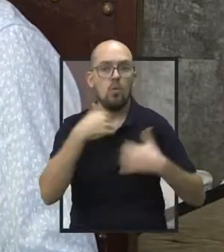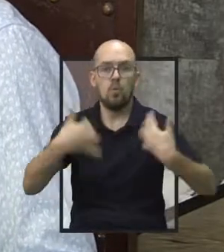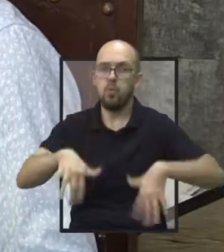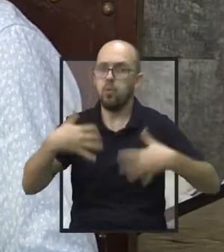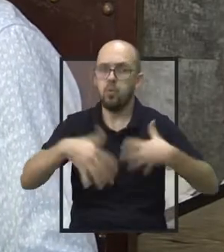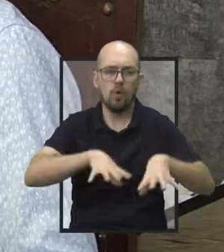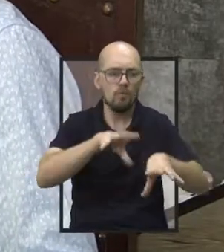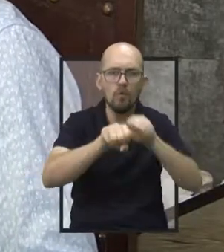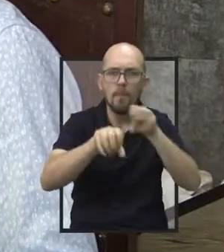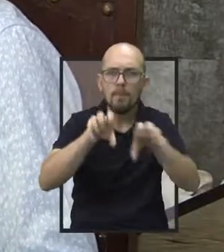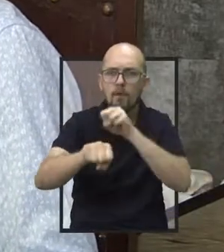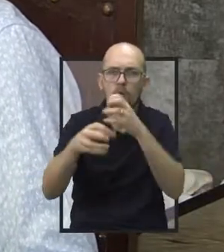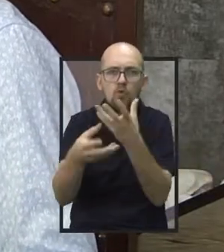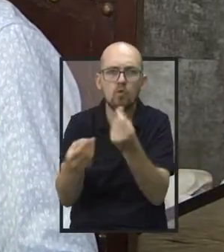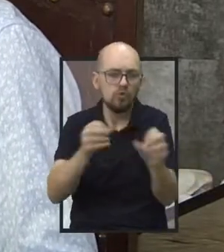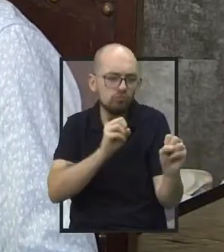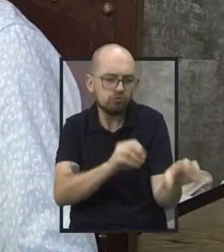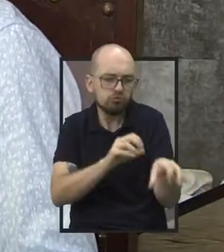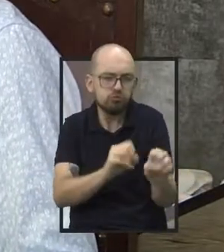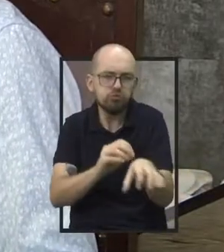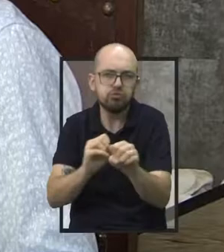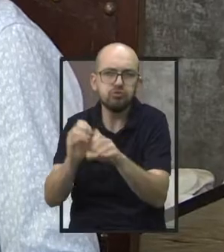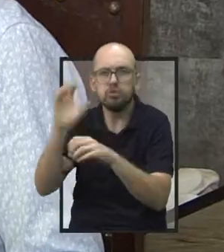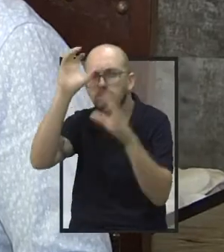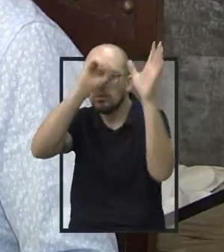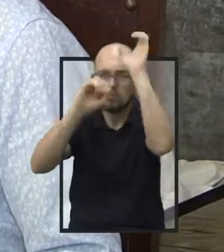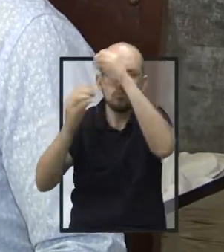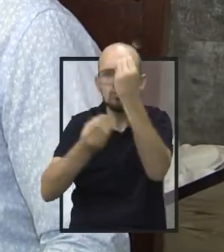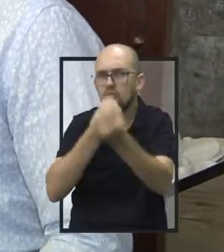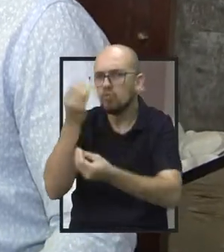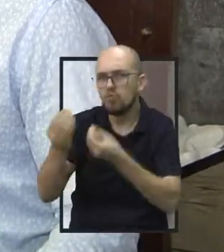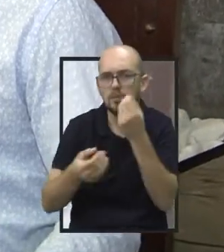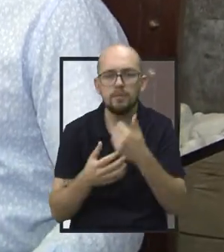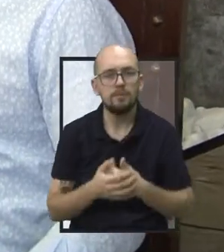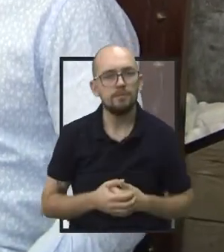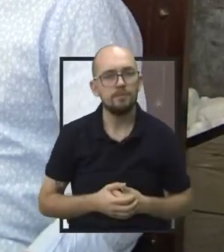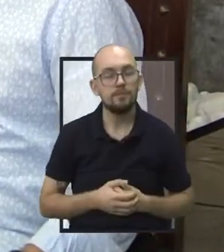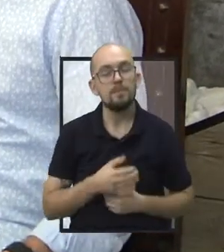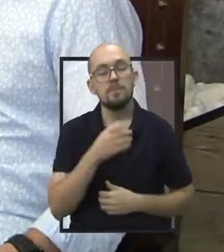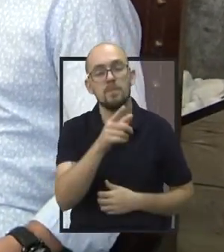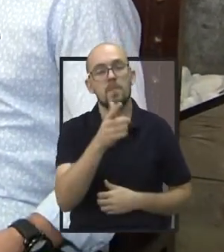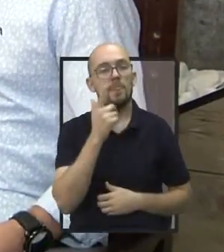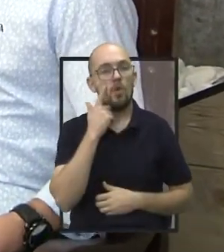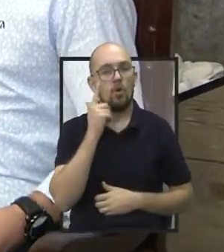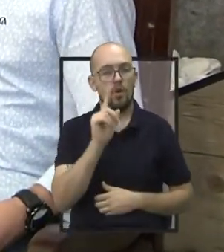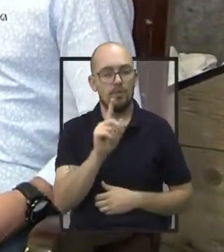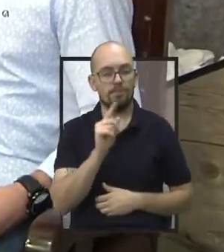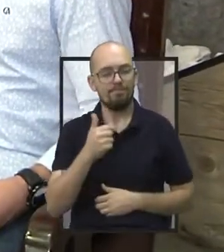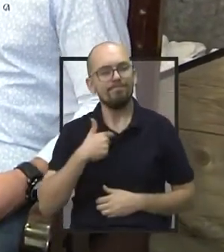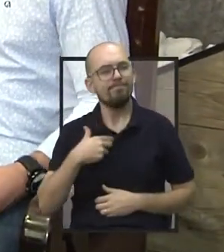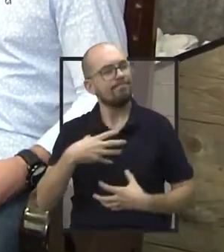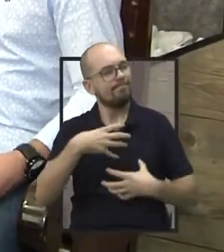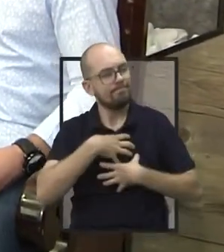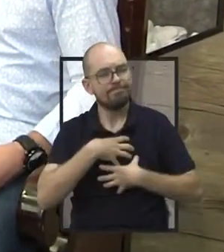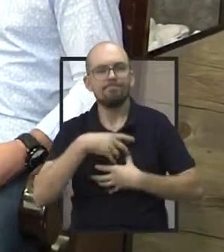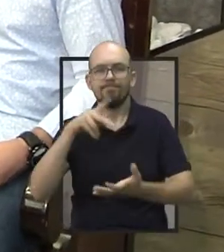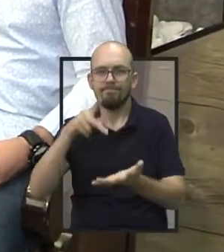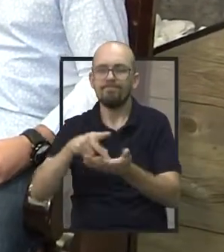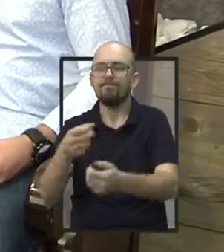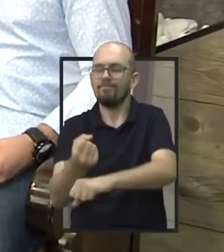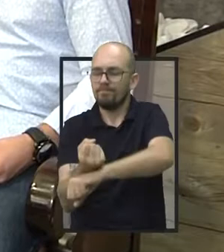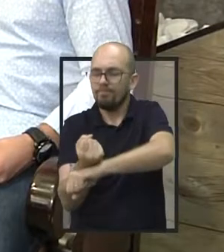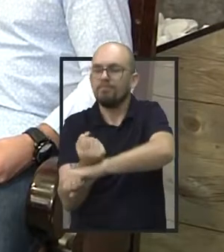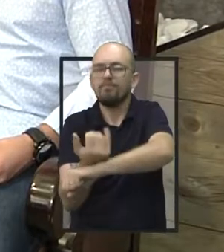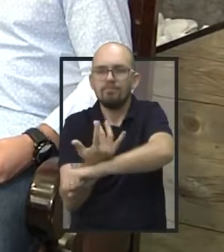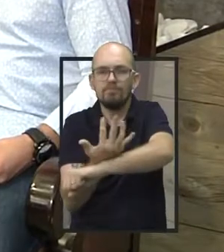nesses 20 anos de PROED aqui na região. Olha, me senti emocionado e, ao mesmo